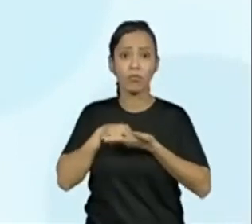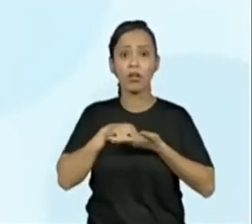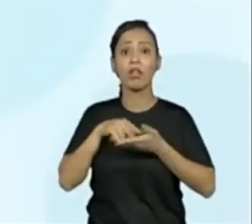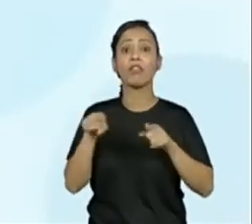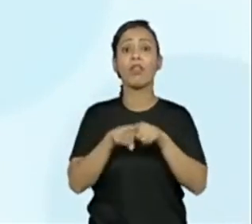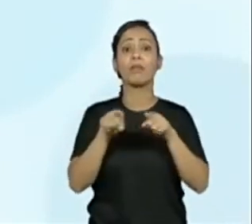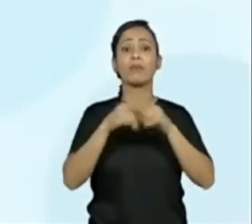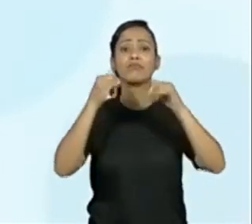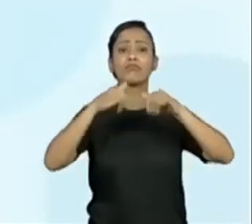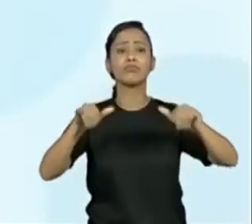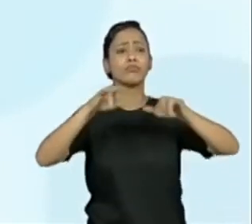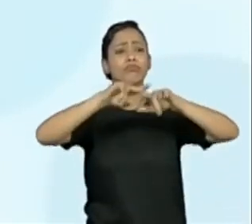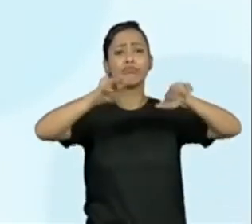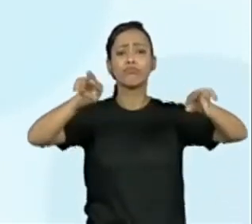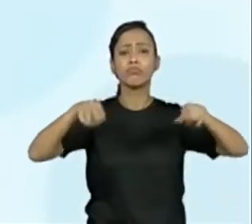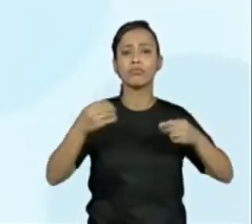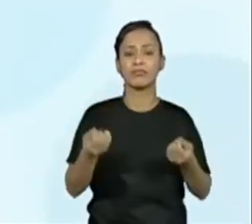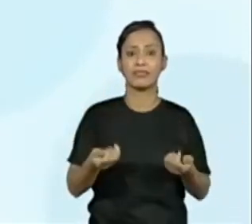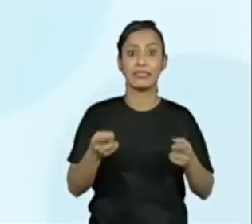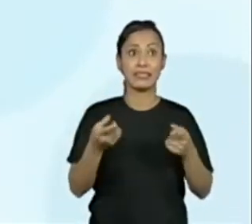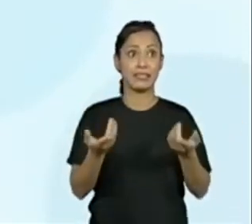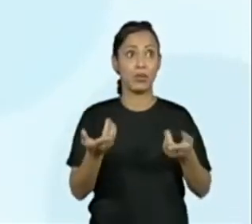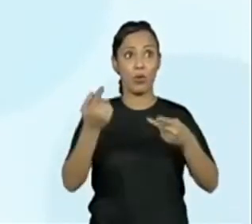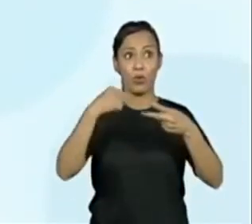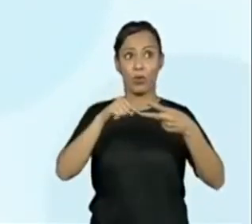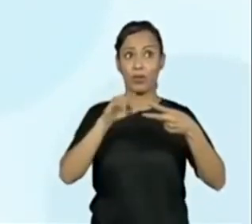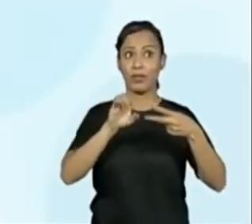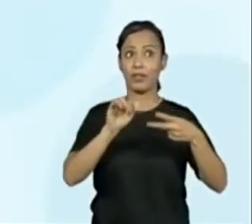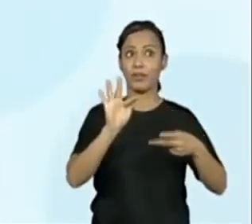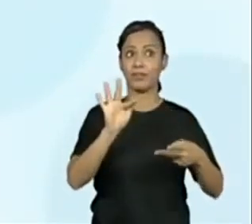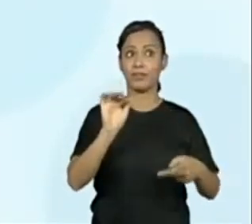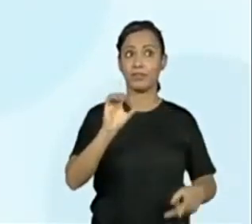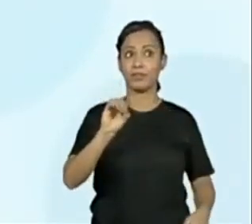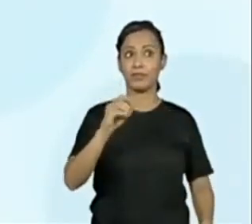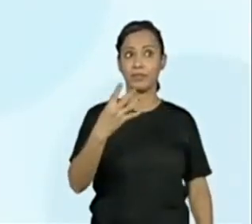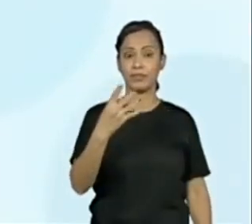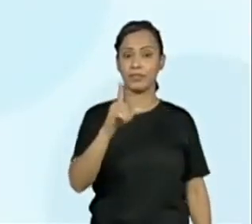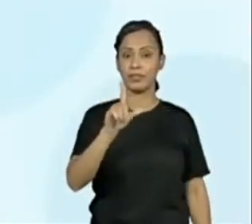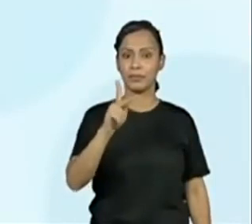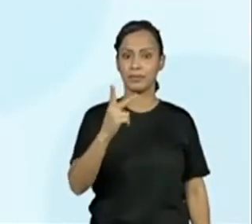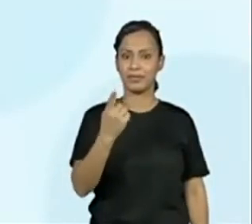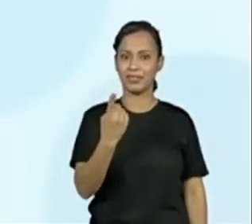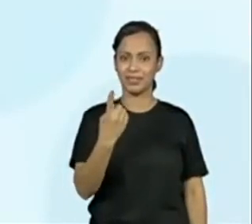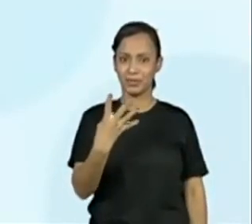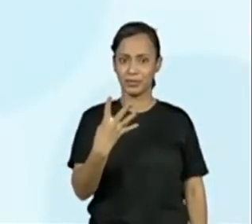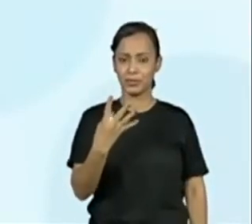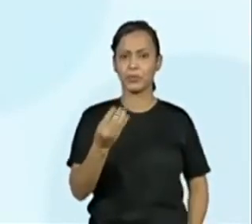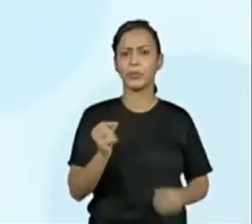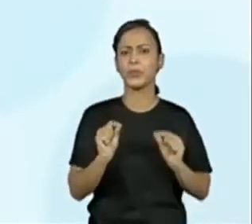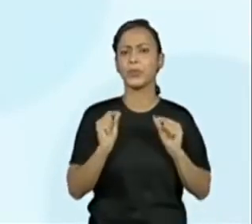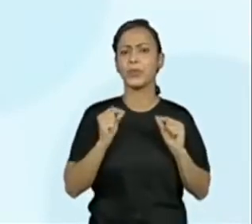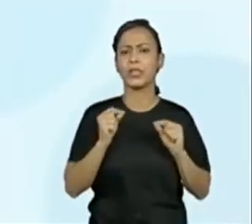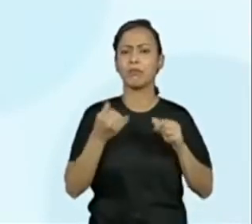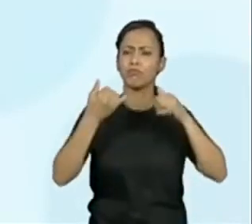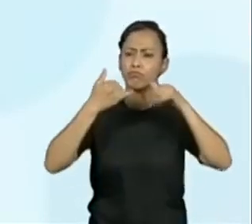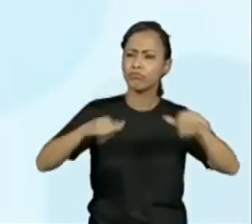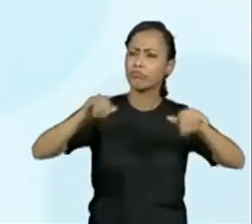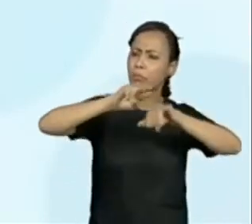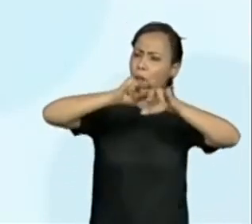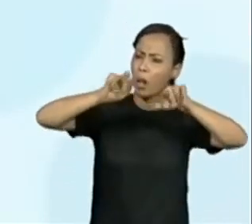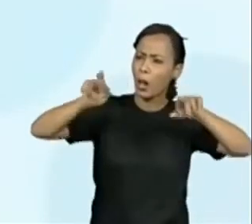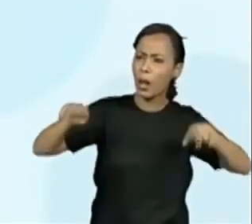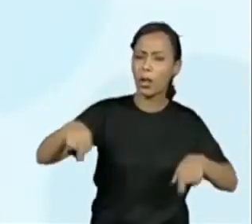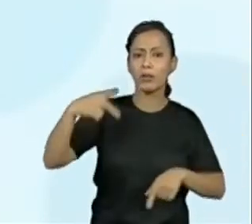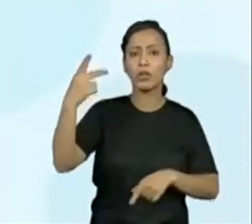pública. Também vamos trabalhar com a EF04LP14. Identificar em notícias, cartas de